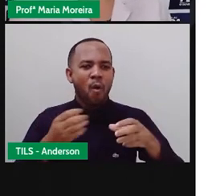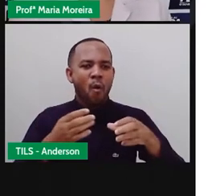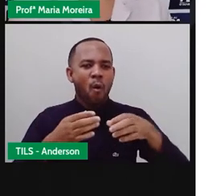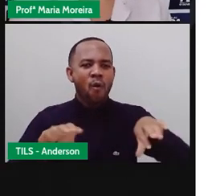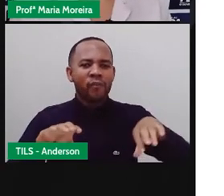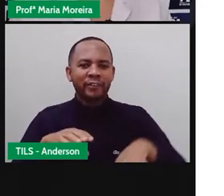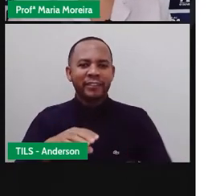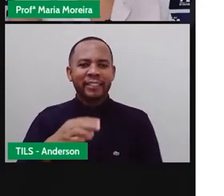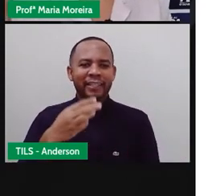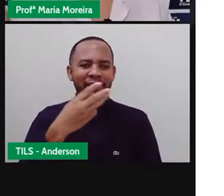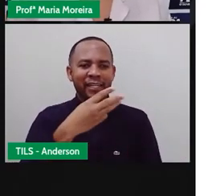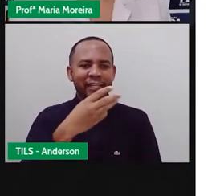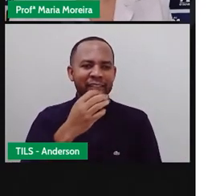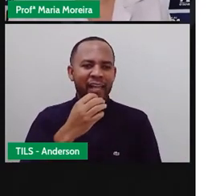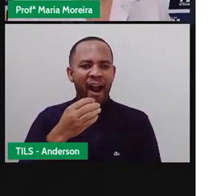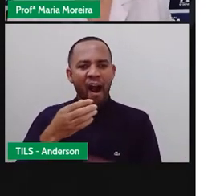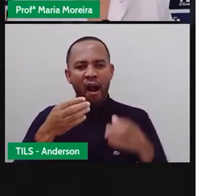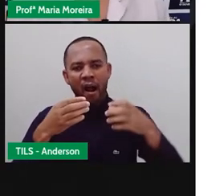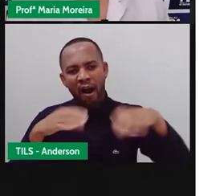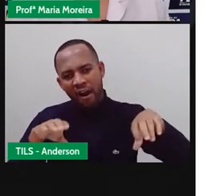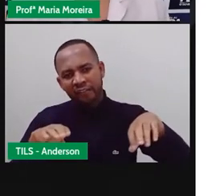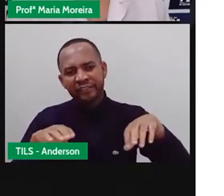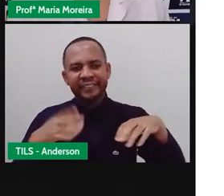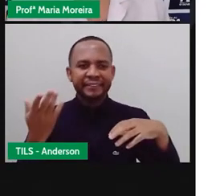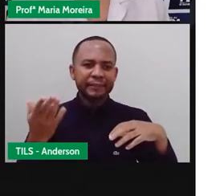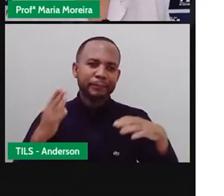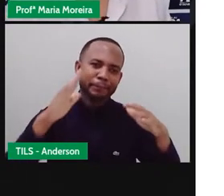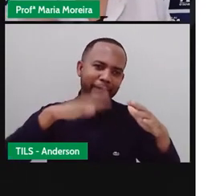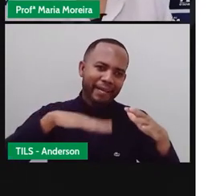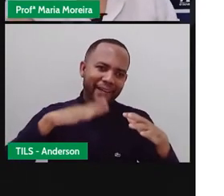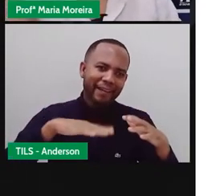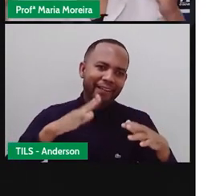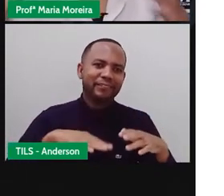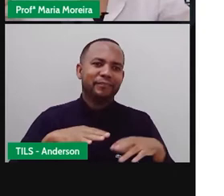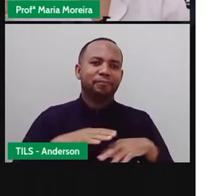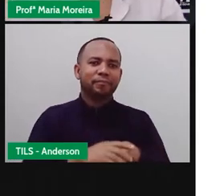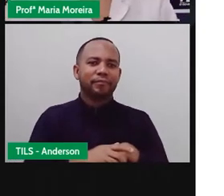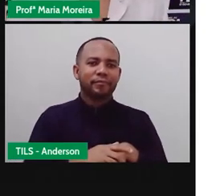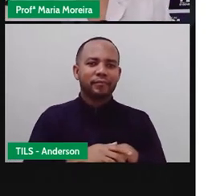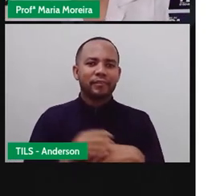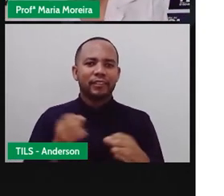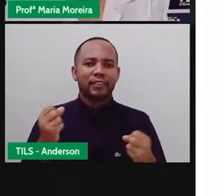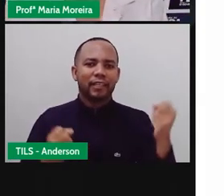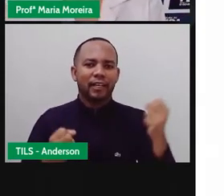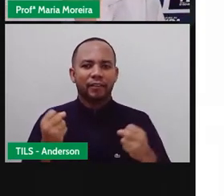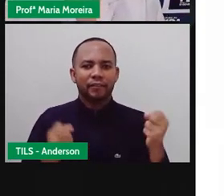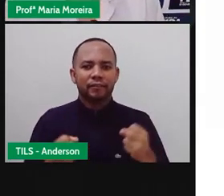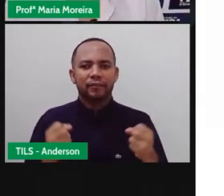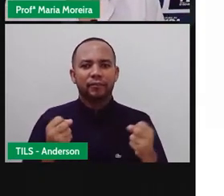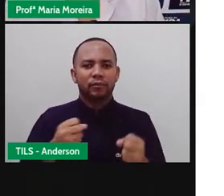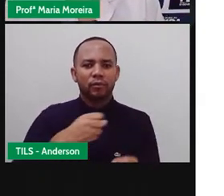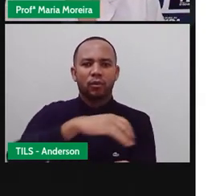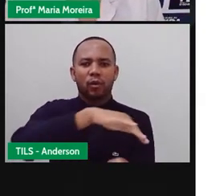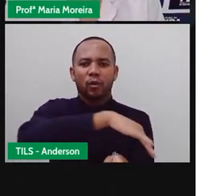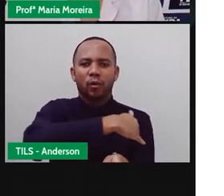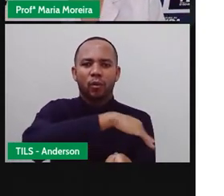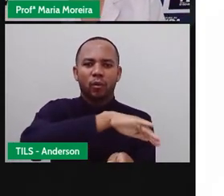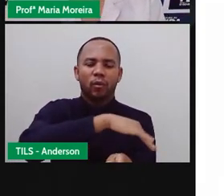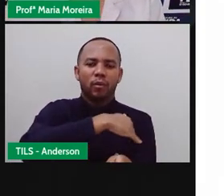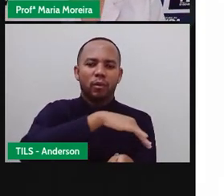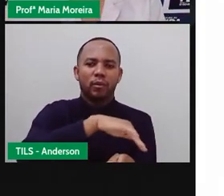30 ovos por 10 reais, se são 30 ovos por 13 reais. E aí é o carro do ovo passando pela sua